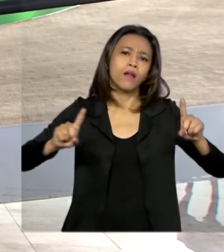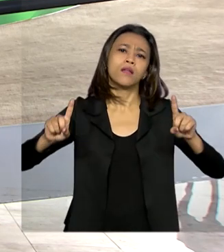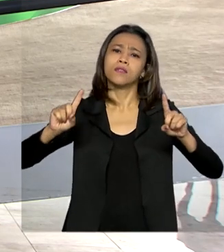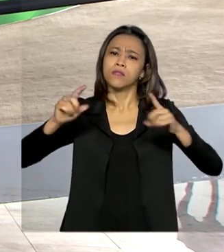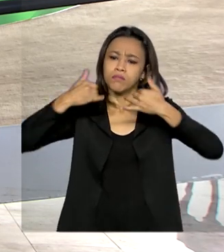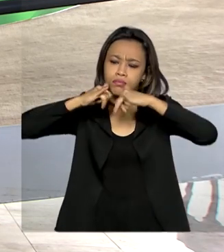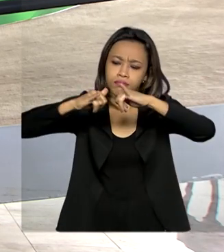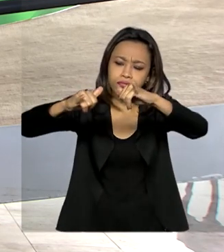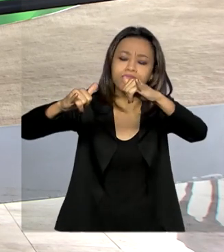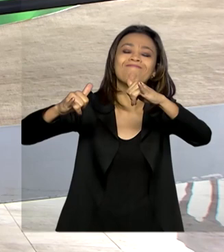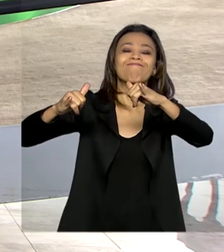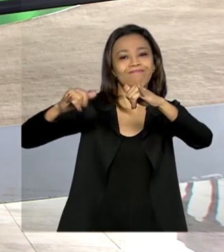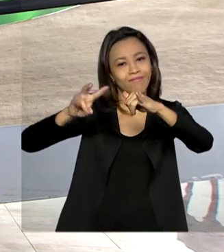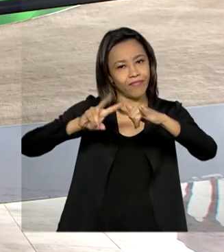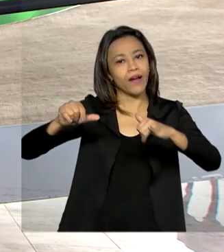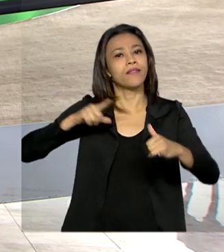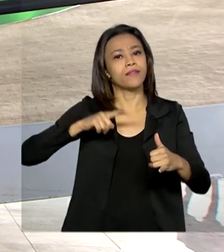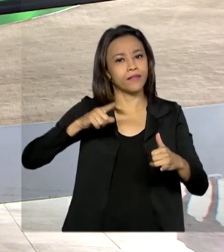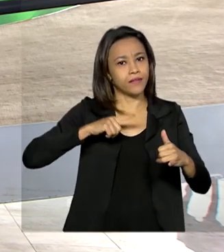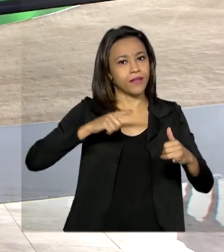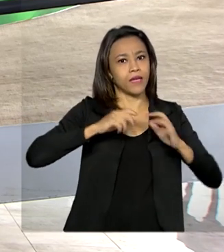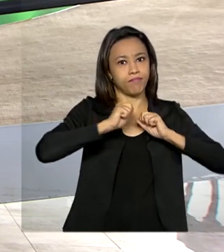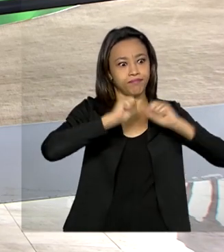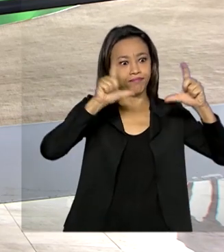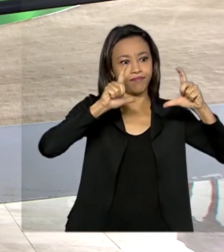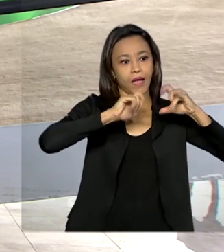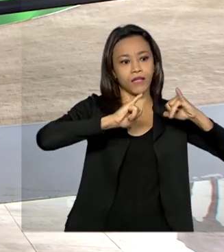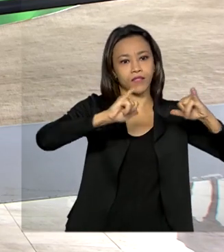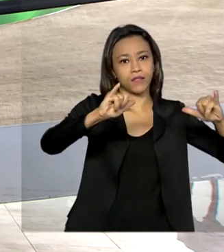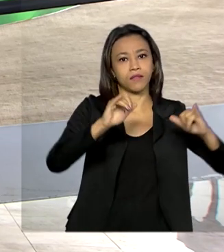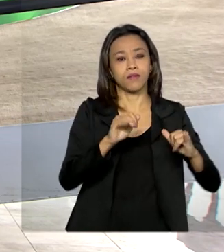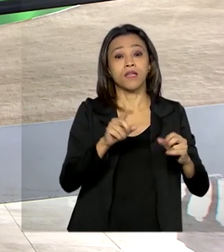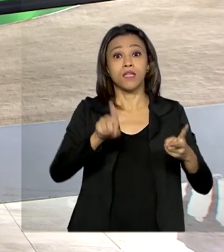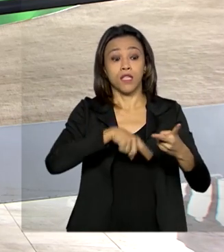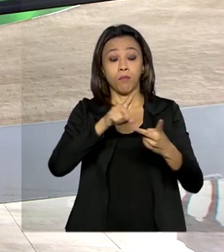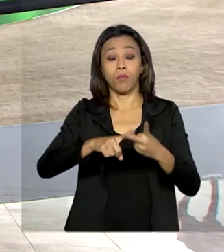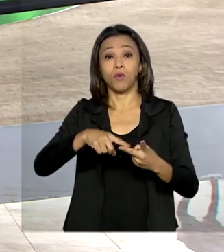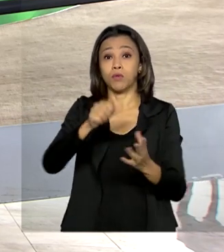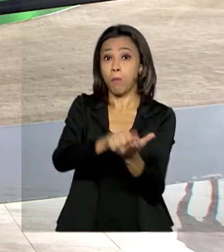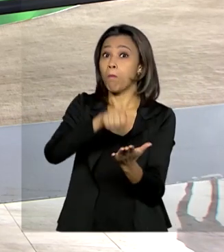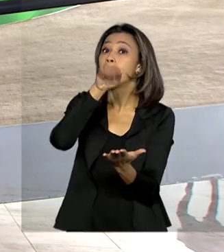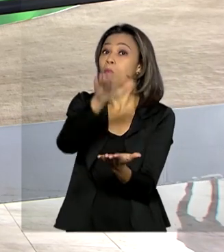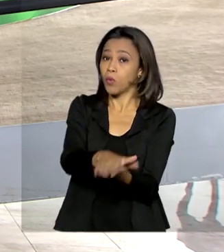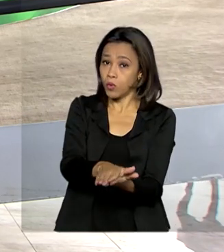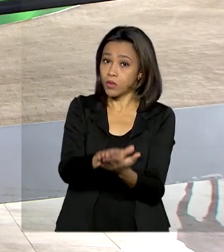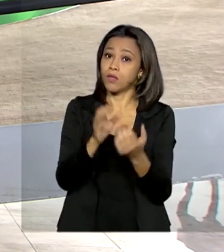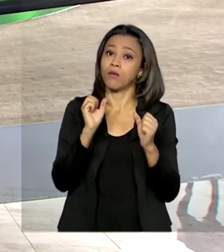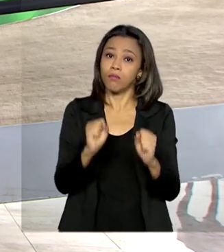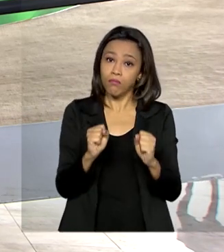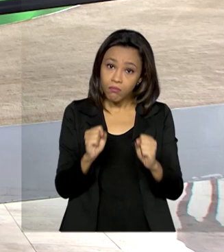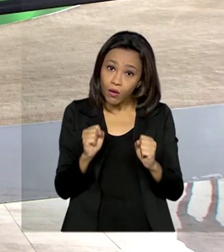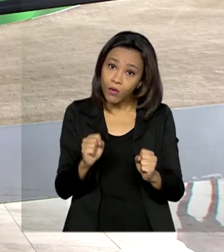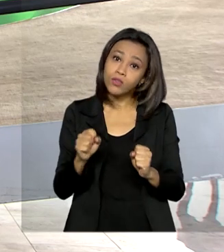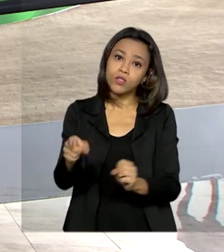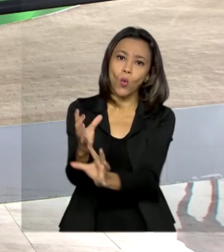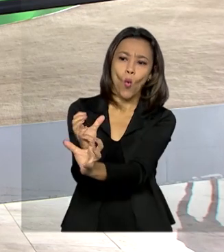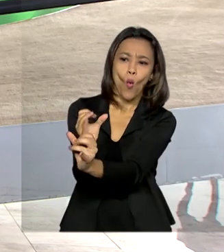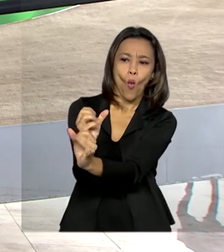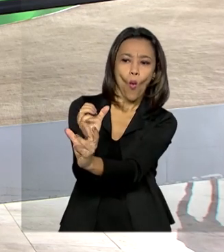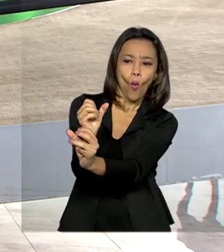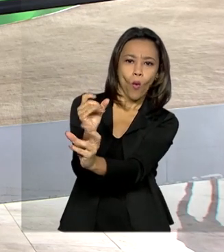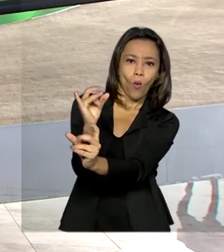penalidades podem vir de advertência até 2%, a multa de até 2% do faturamento anual